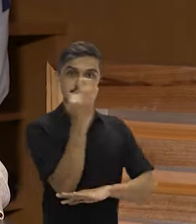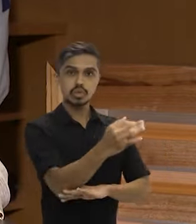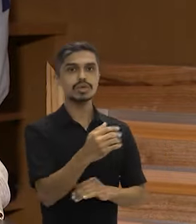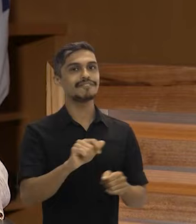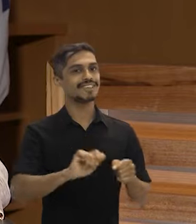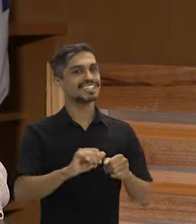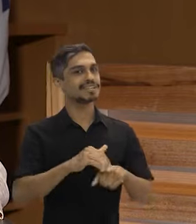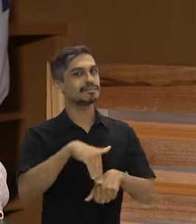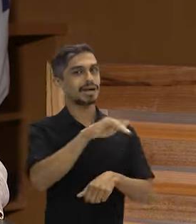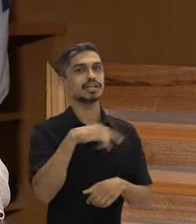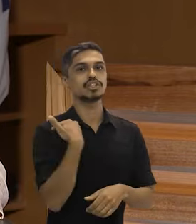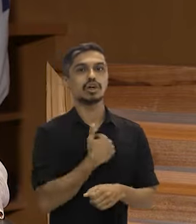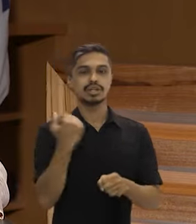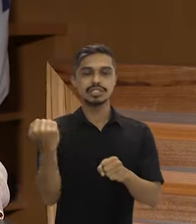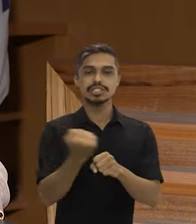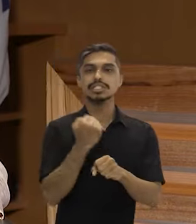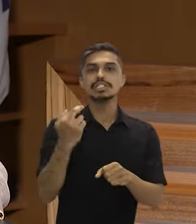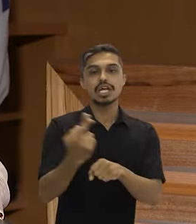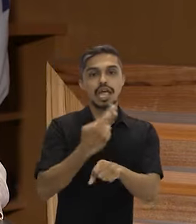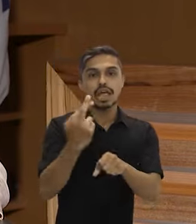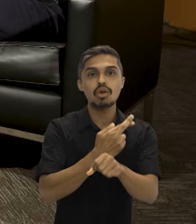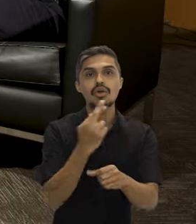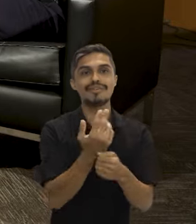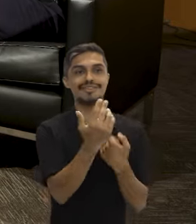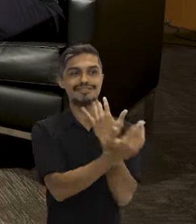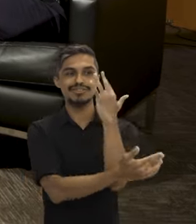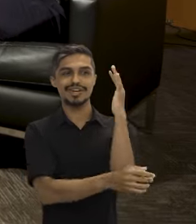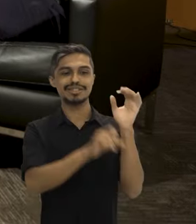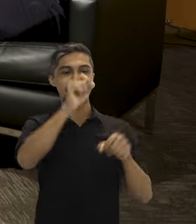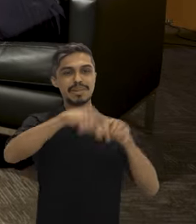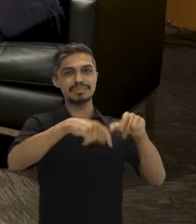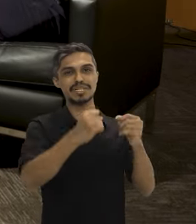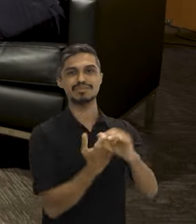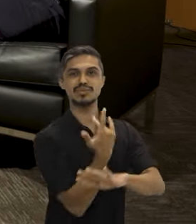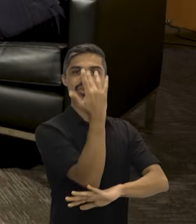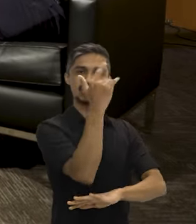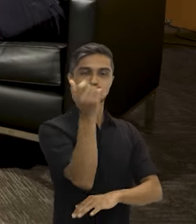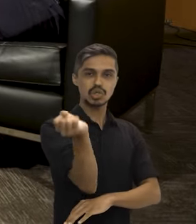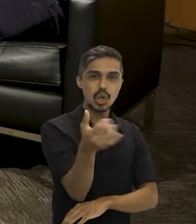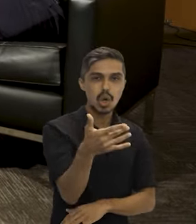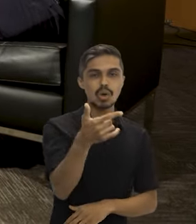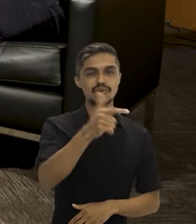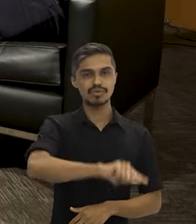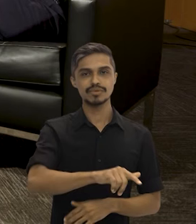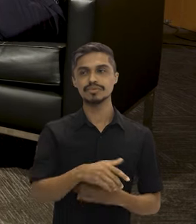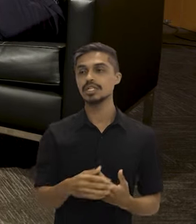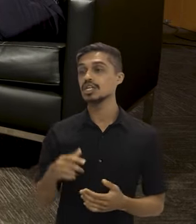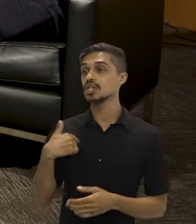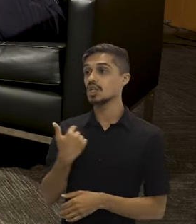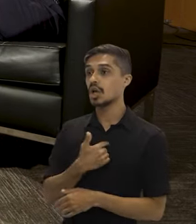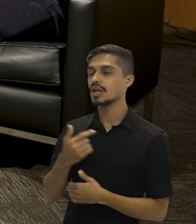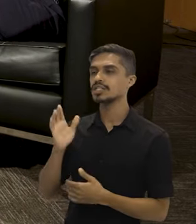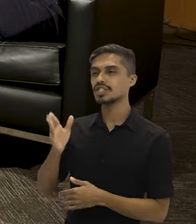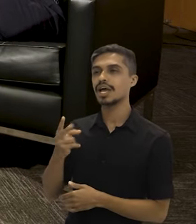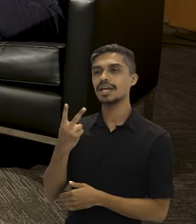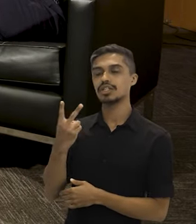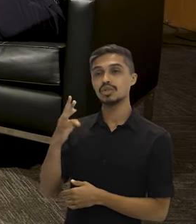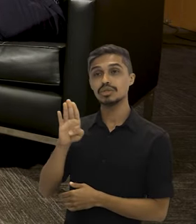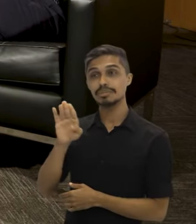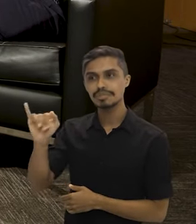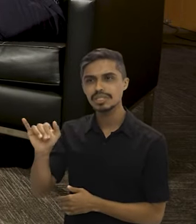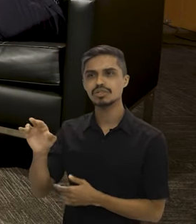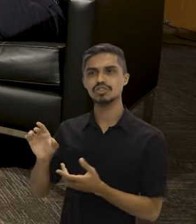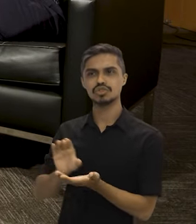enfrentar o desmatamento, nós vamos começar a reconstruir a floresta. Com certeza. Até agora, o fundo já liberou quase 2 bilhões para mais de